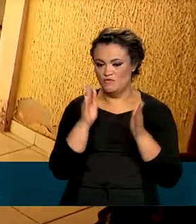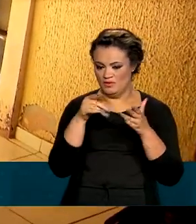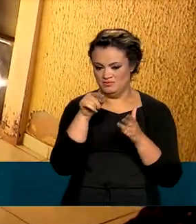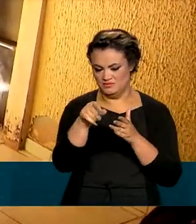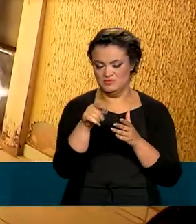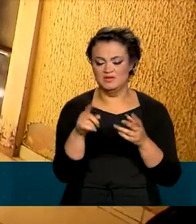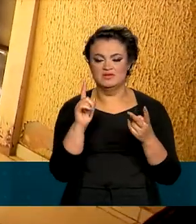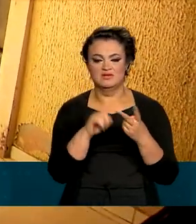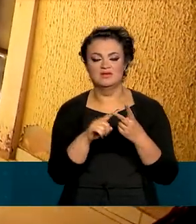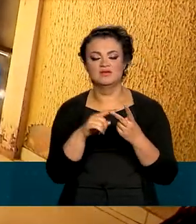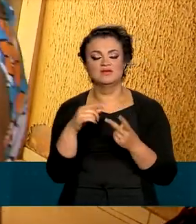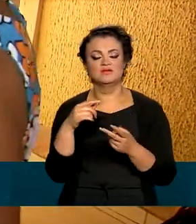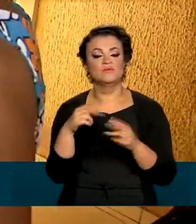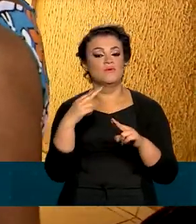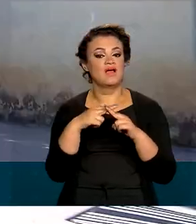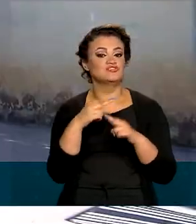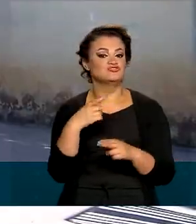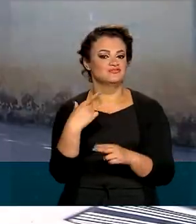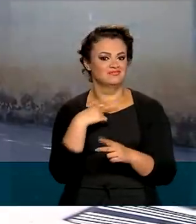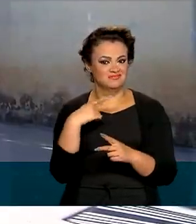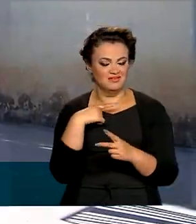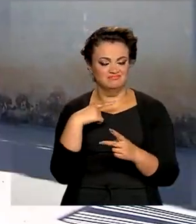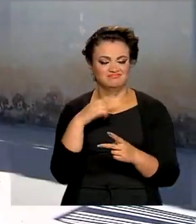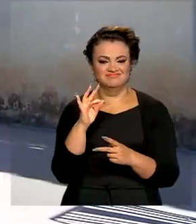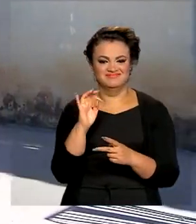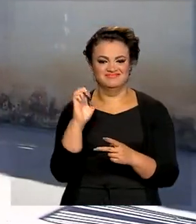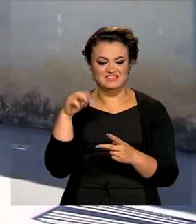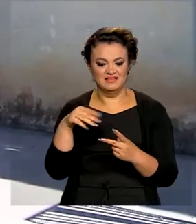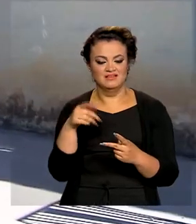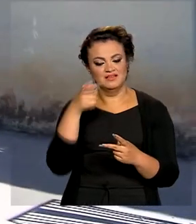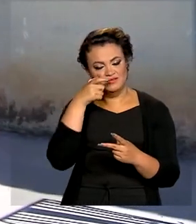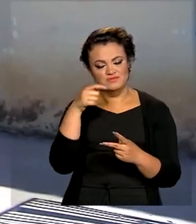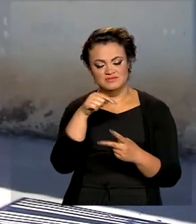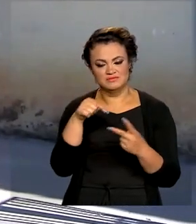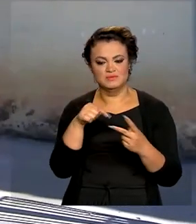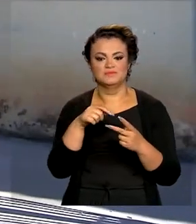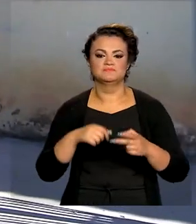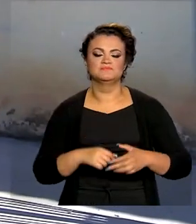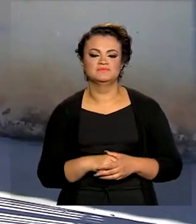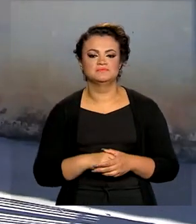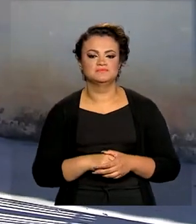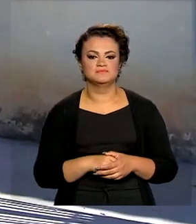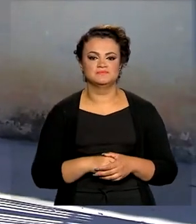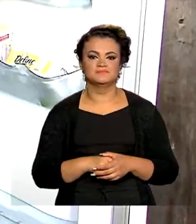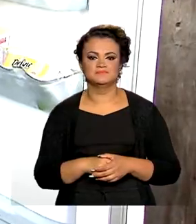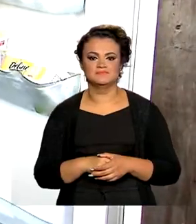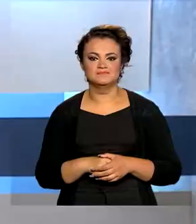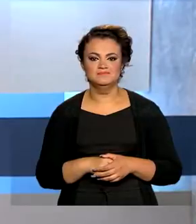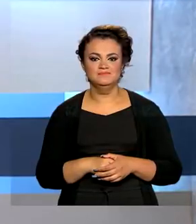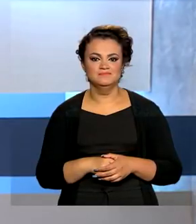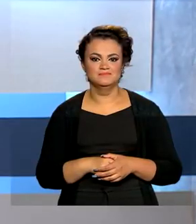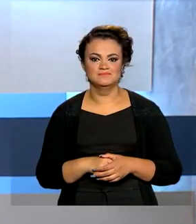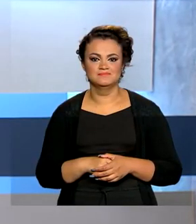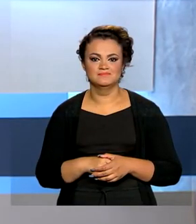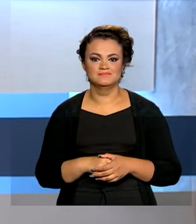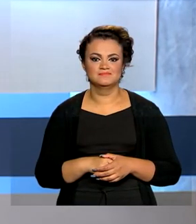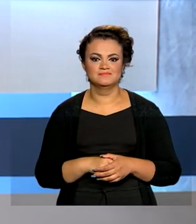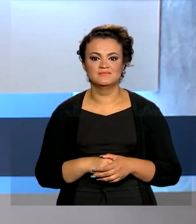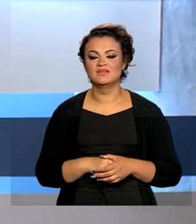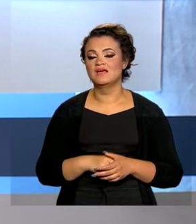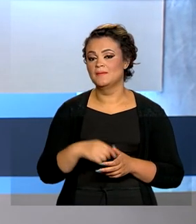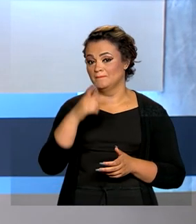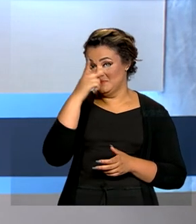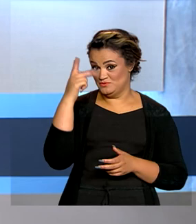social, e o Caixa Tem, usado para acompanhar as contas poupanças digitais do banco. O